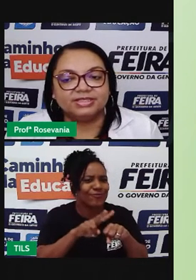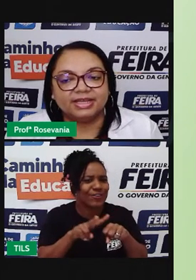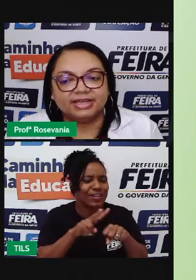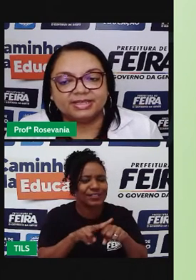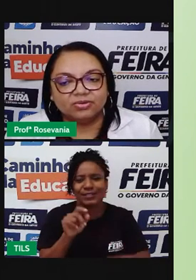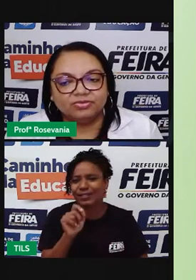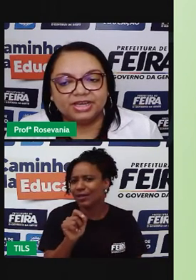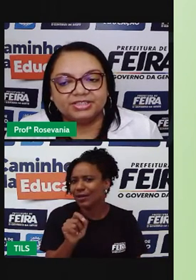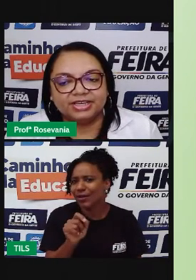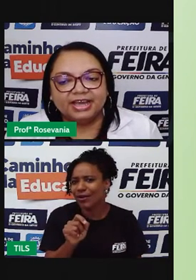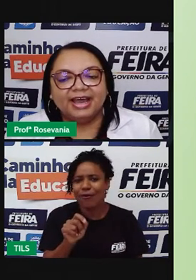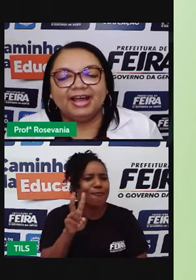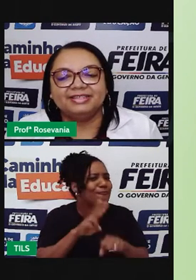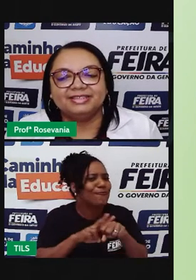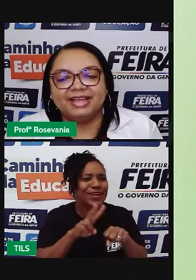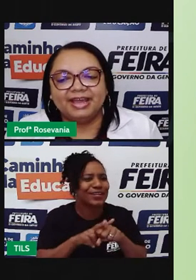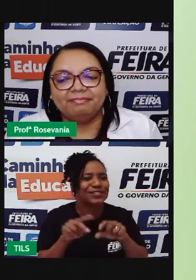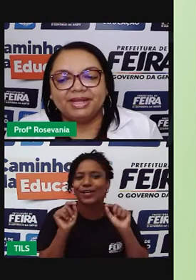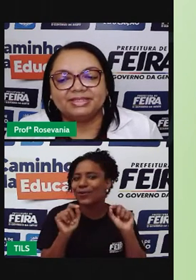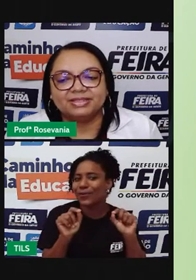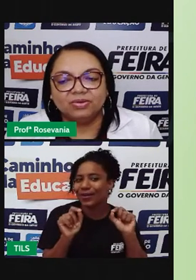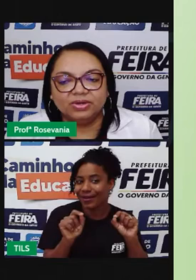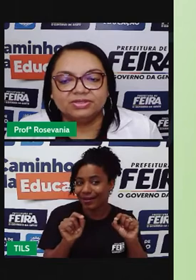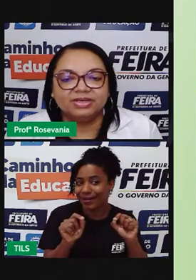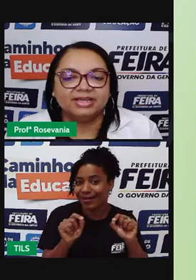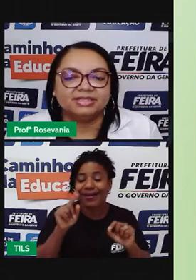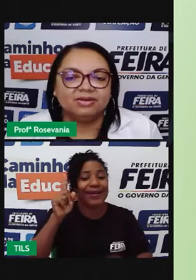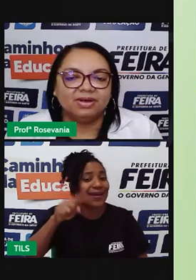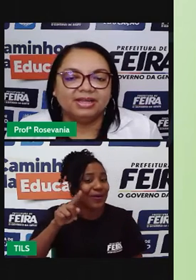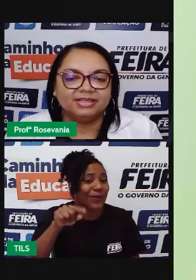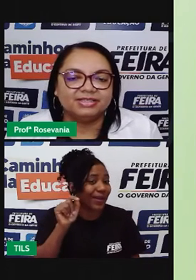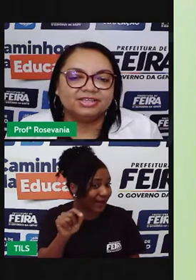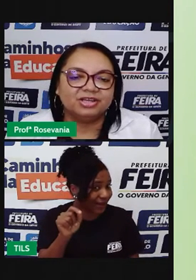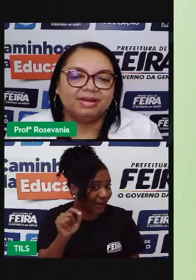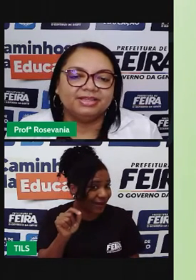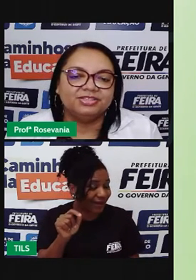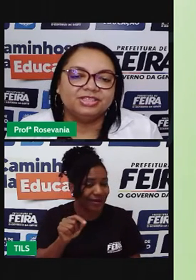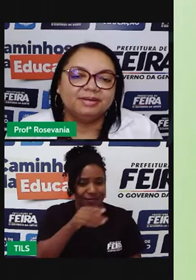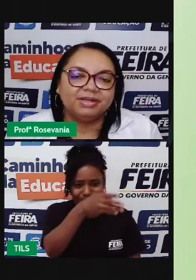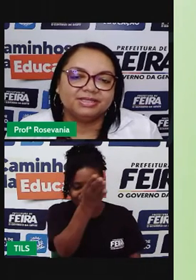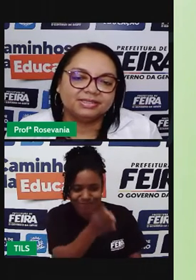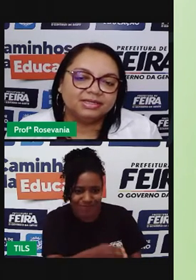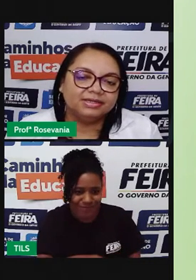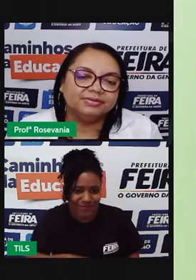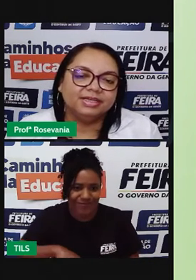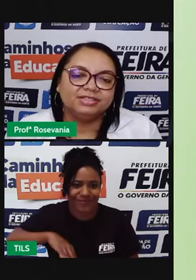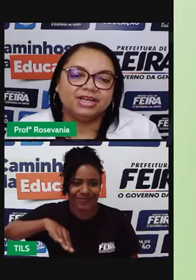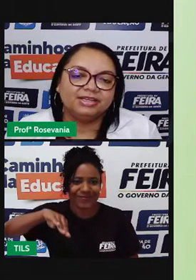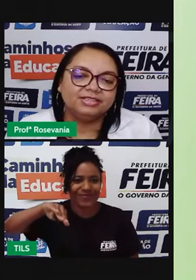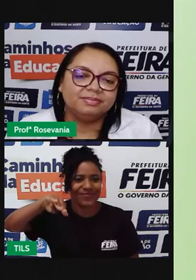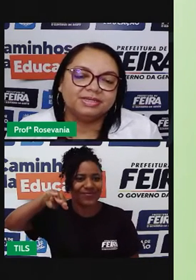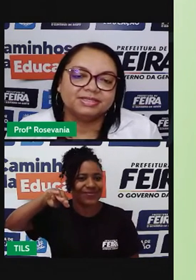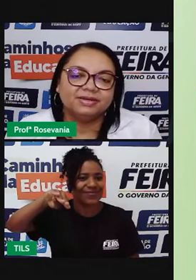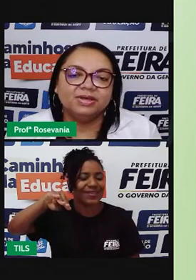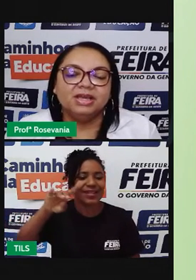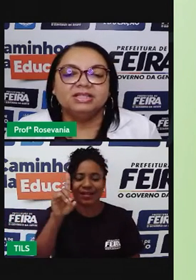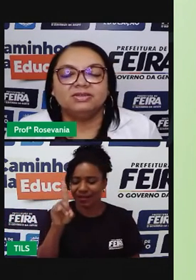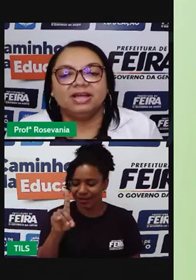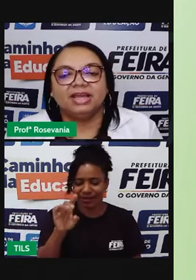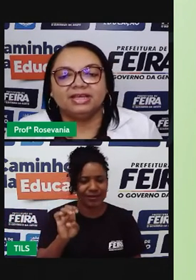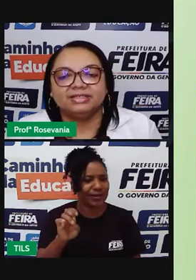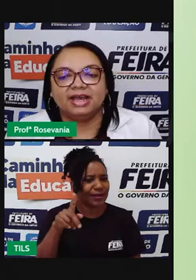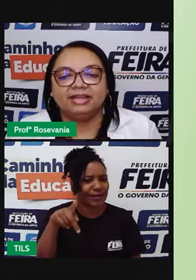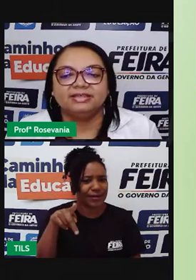O que será essa cor verde? As depressões. O que é que são áreas, né, chamadas de depressão, né, de área de depressão?